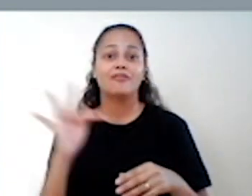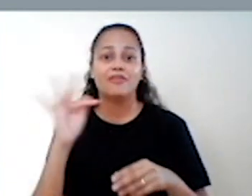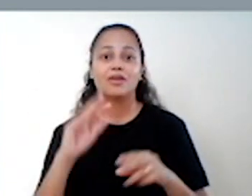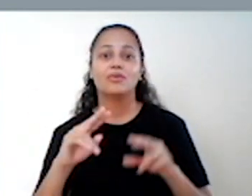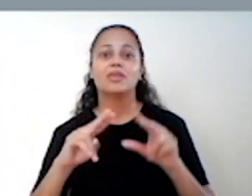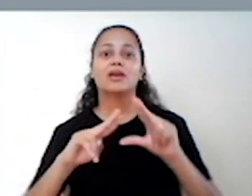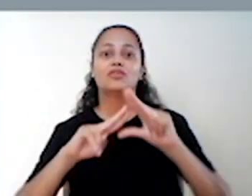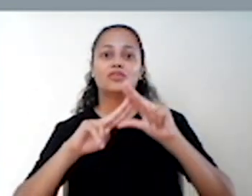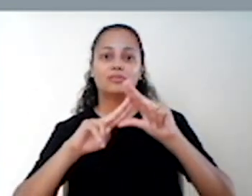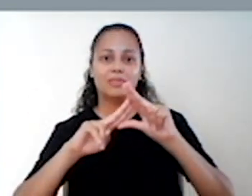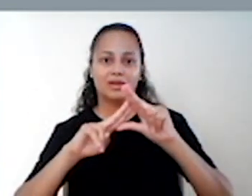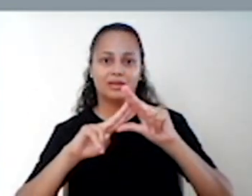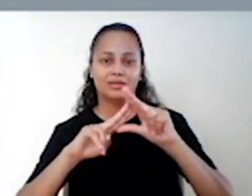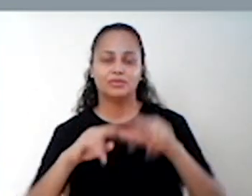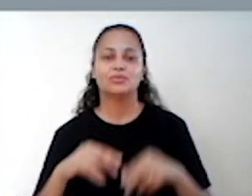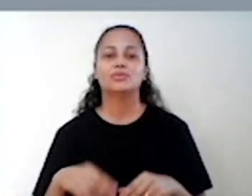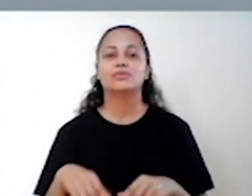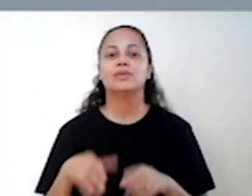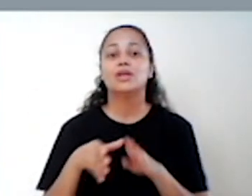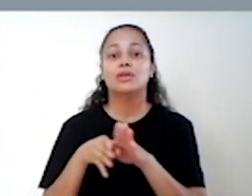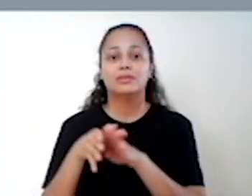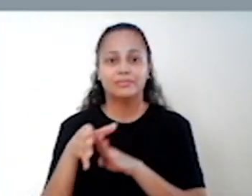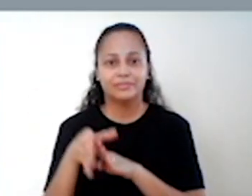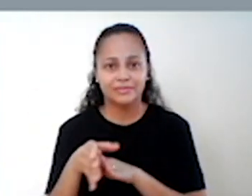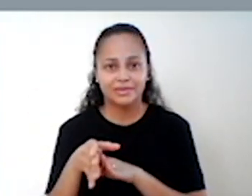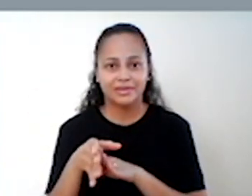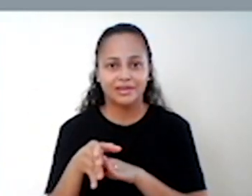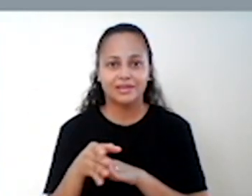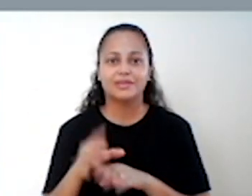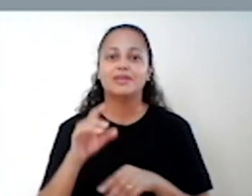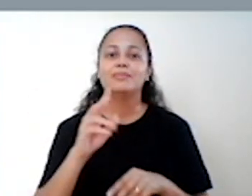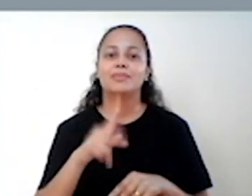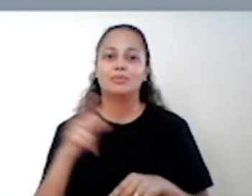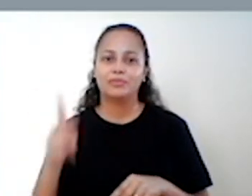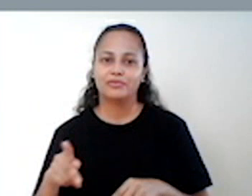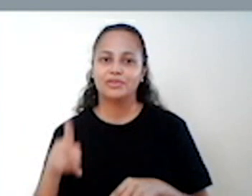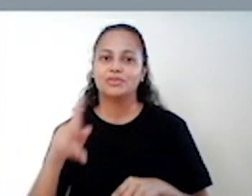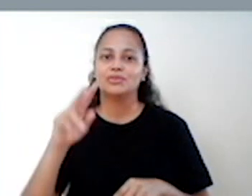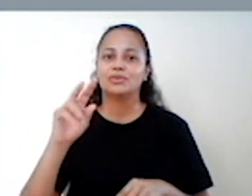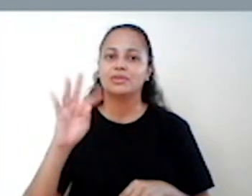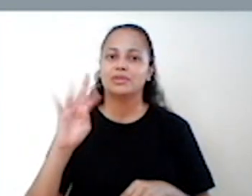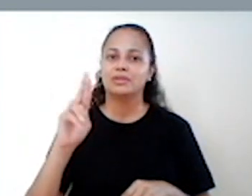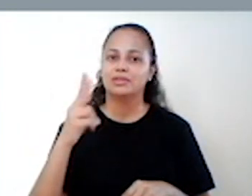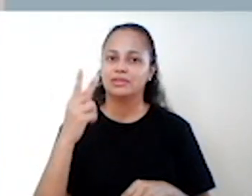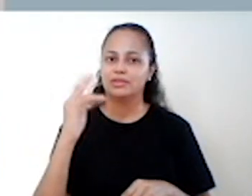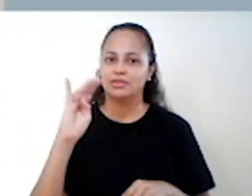Faculdade Barretos. E fomos orientadas pelo professor e especialista Tiago Gabriel.